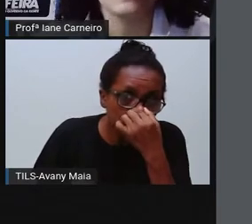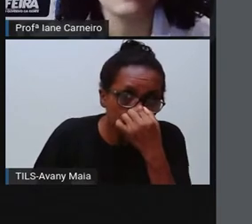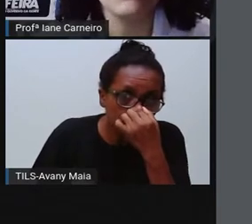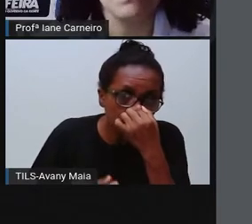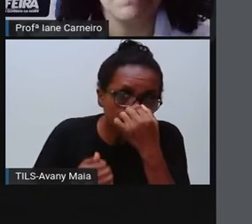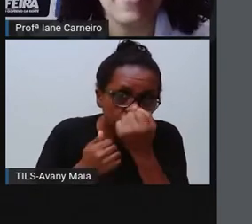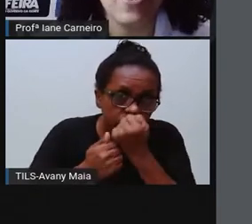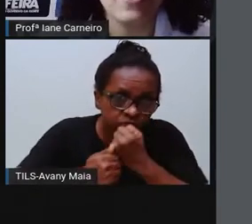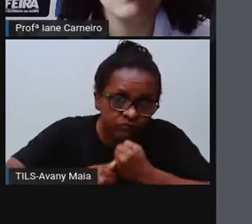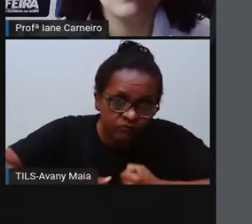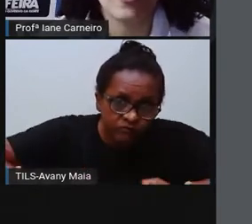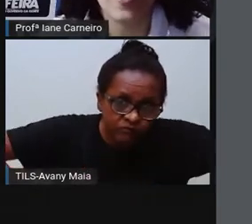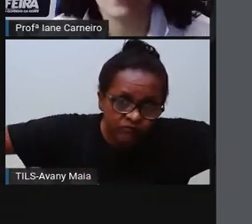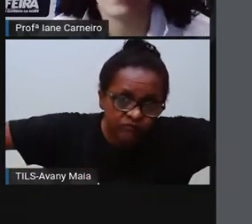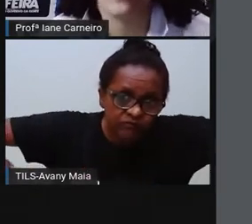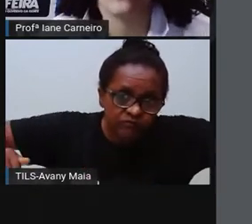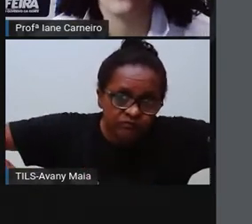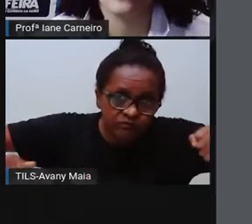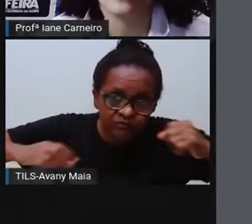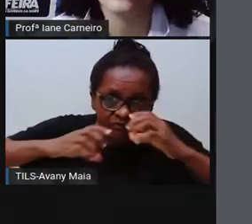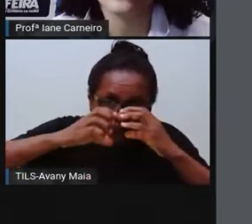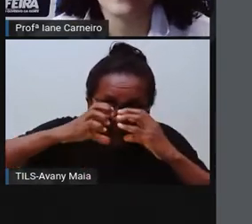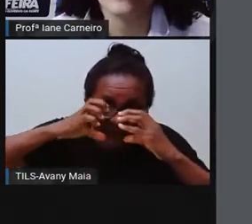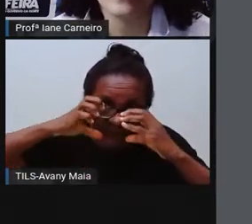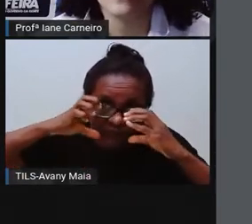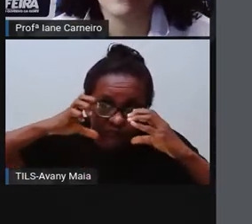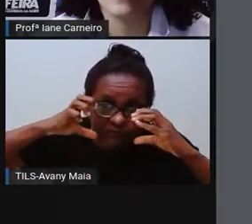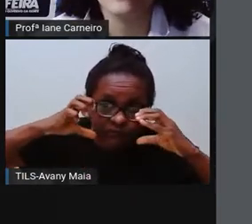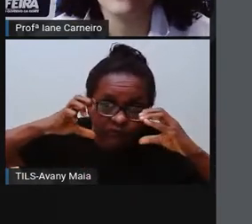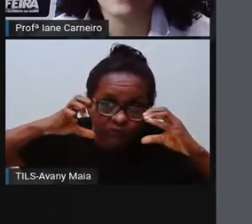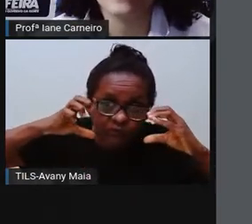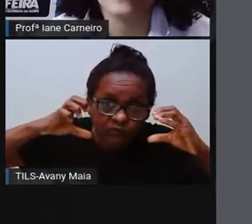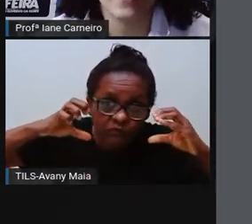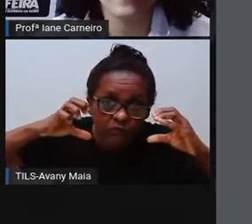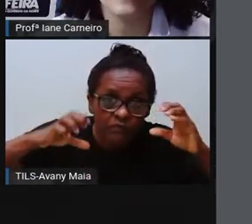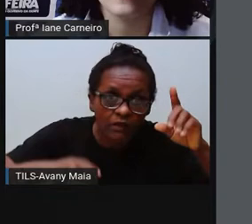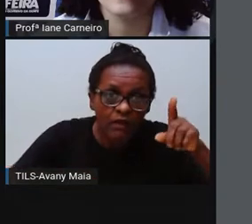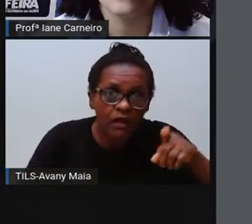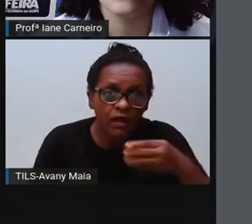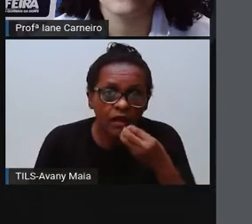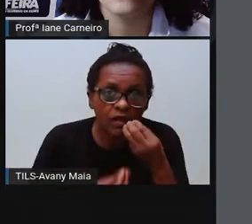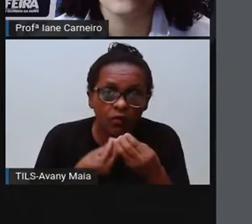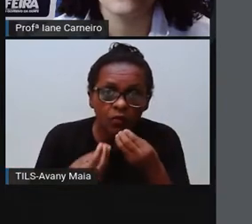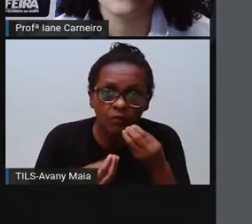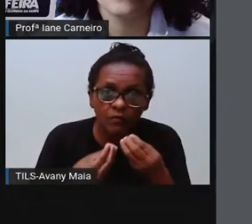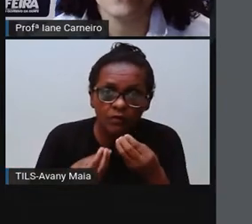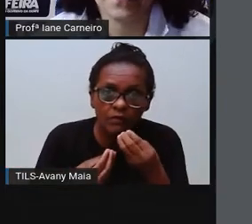gigante berinjela, olha só o tamanho desse nariz.